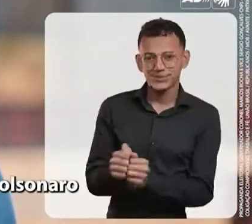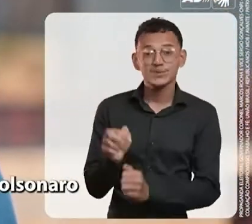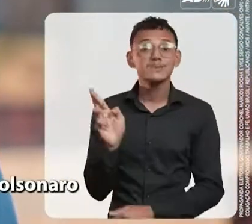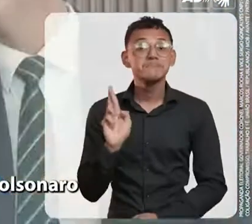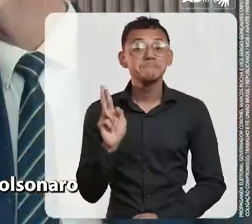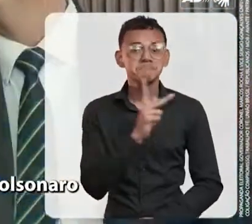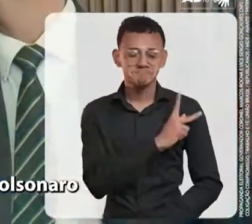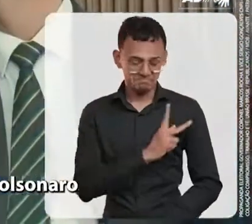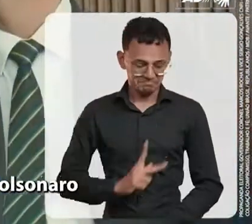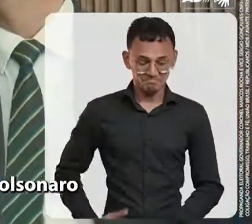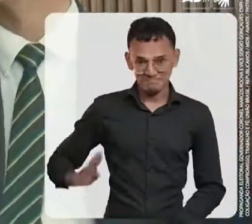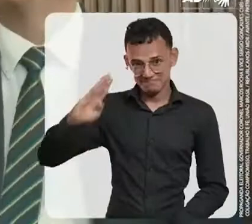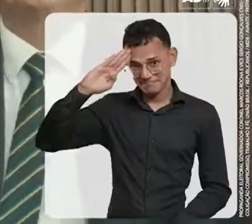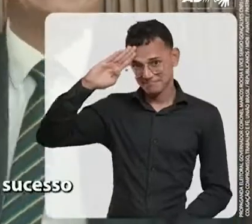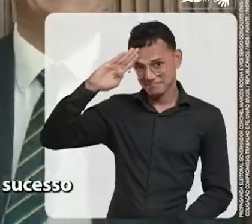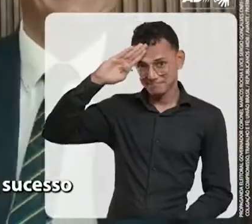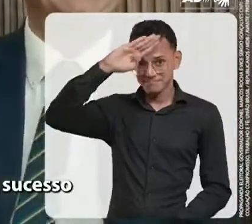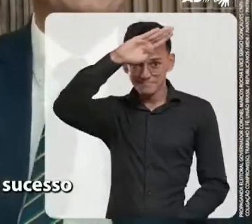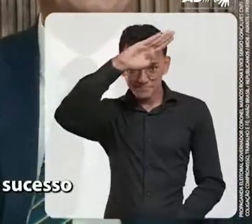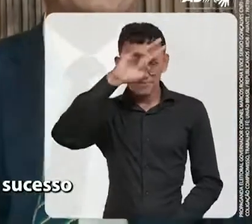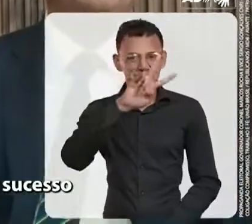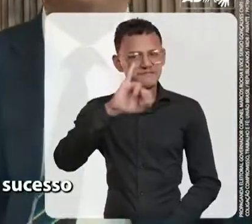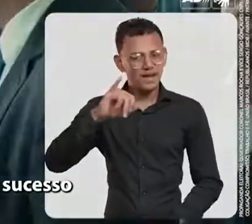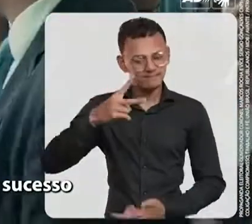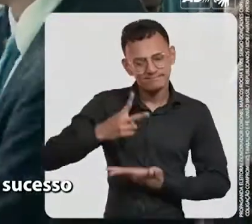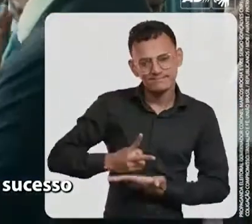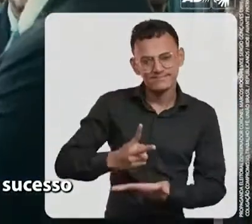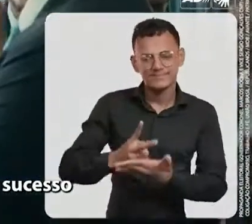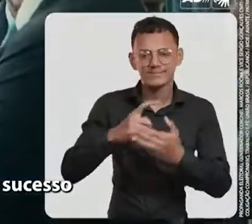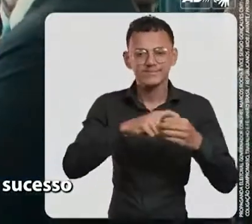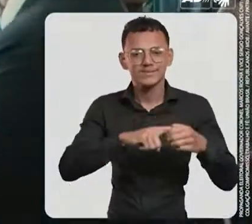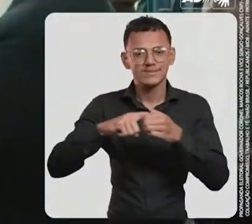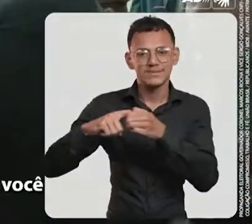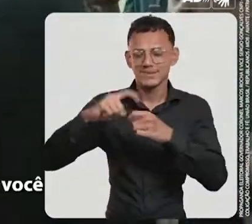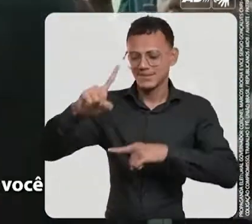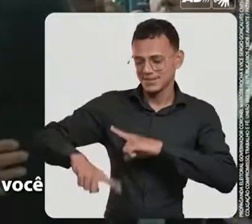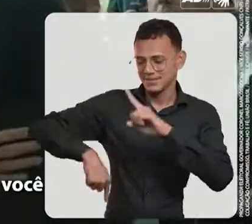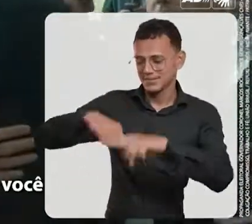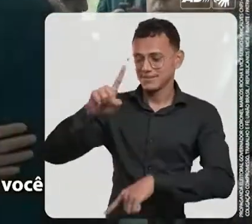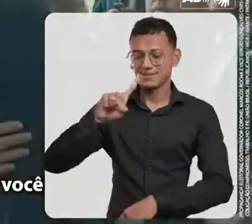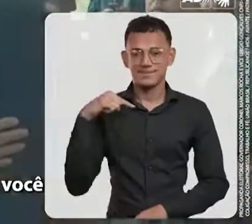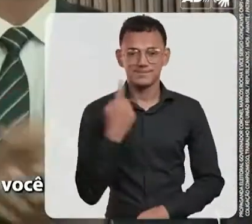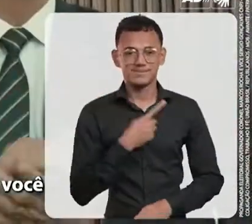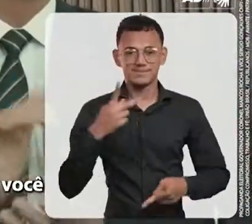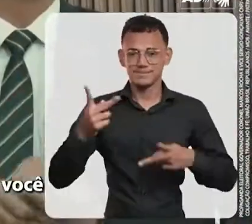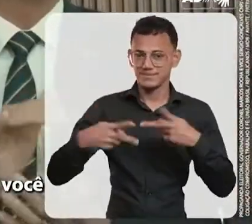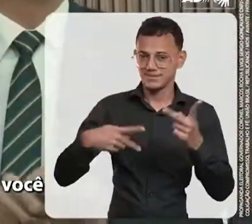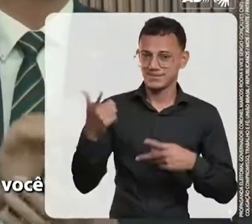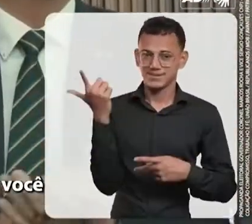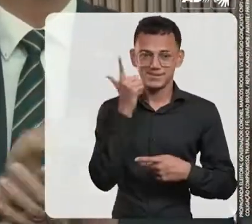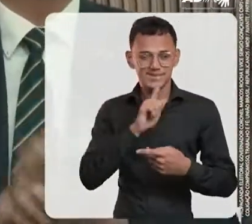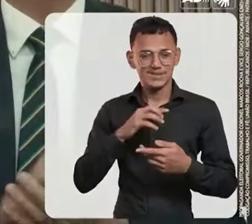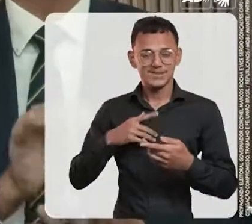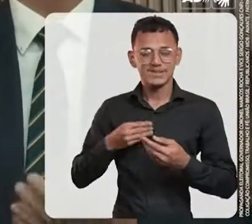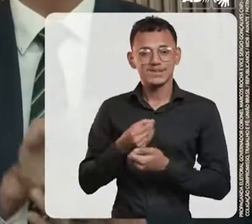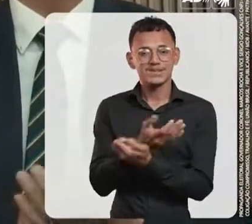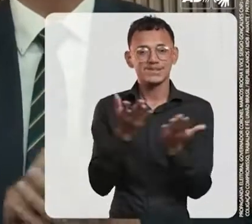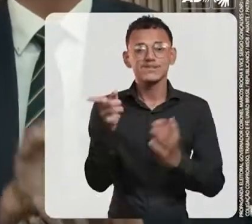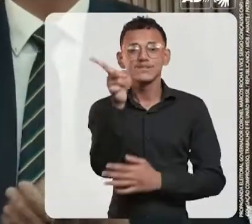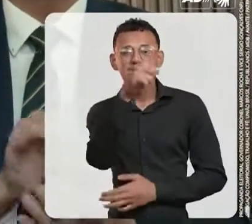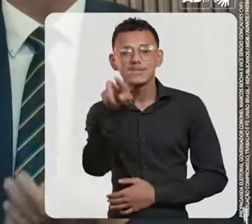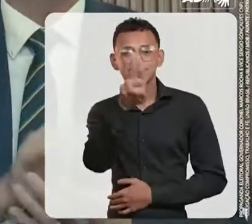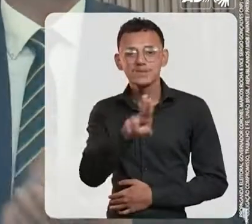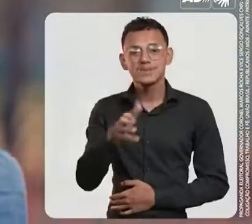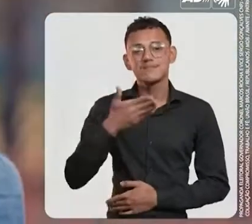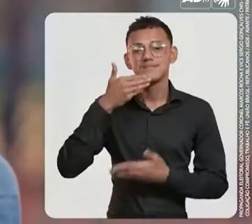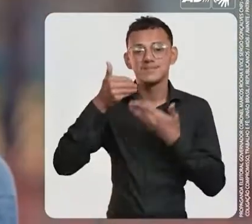a lado ao presidente Bolsonaro e vamos continuar com essa parceria de sucesso para que o nosso projeto chegue até você em forma de